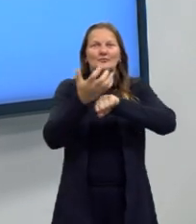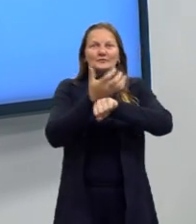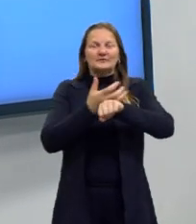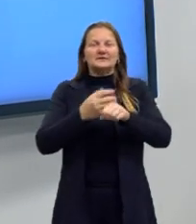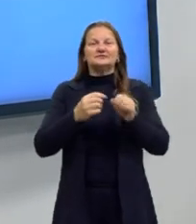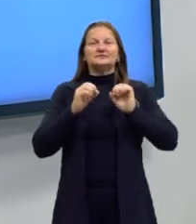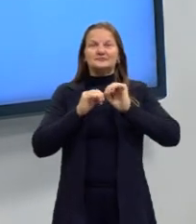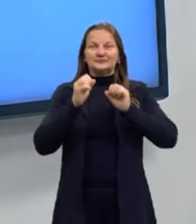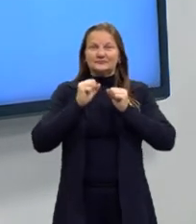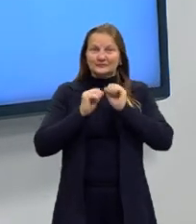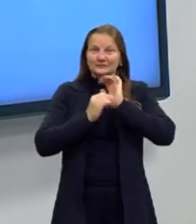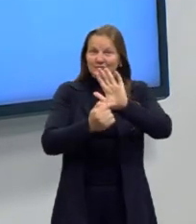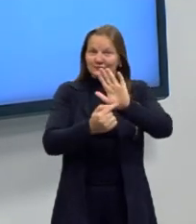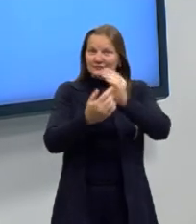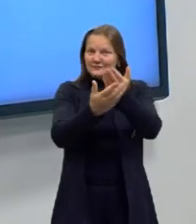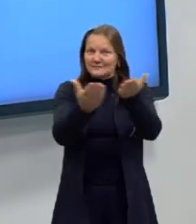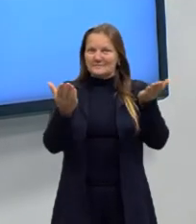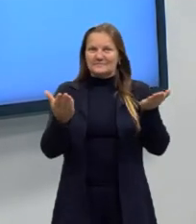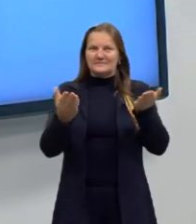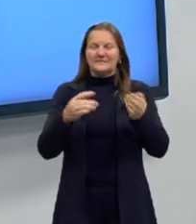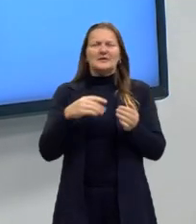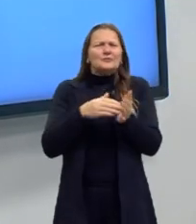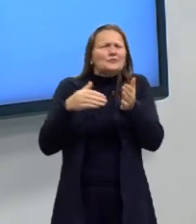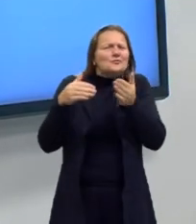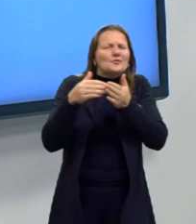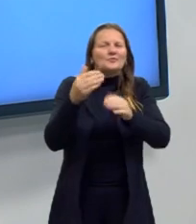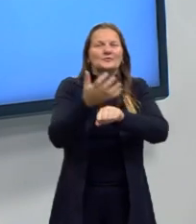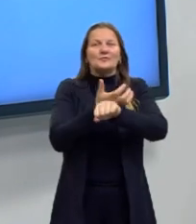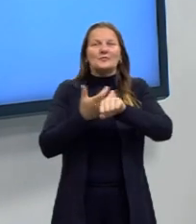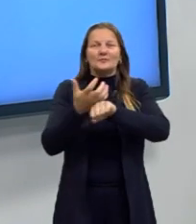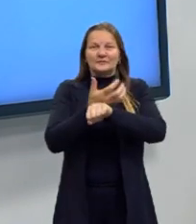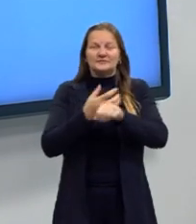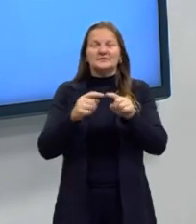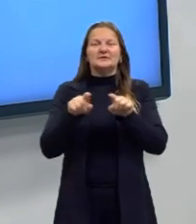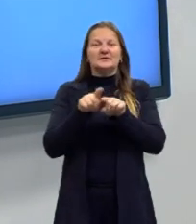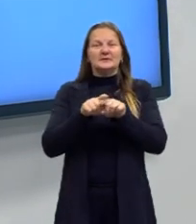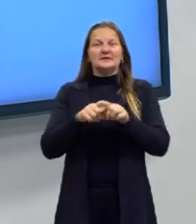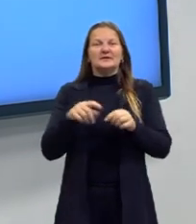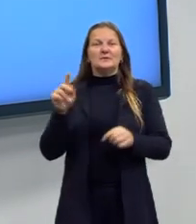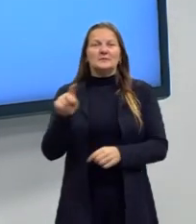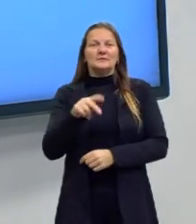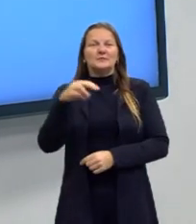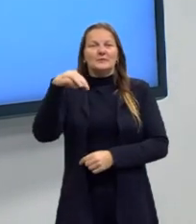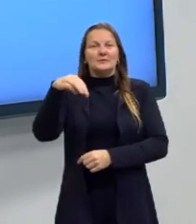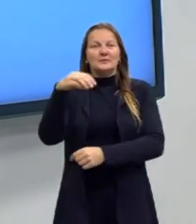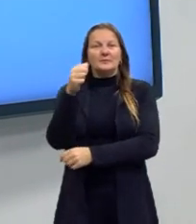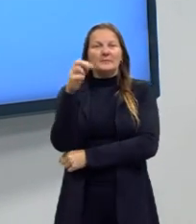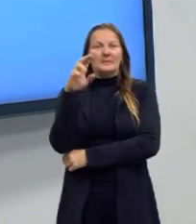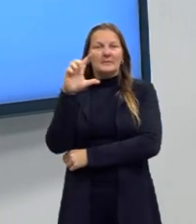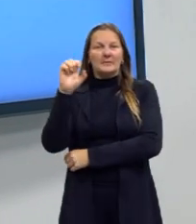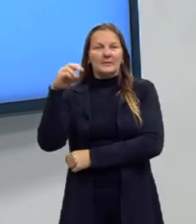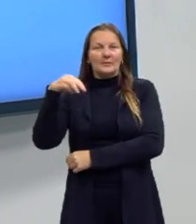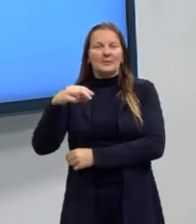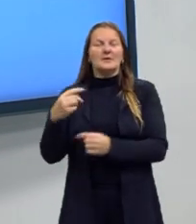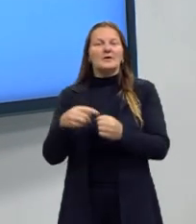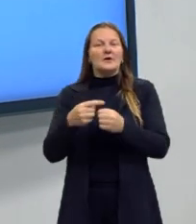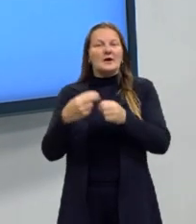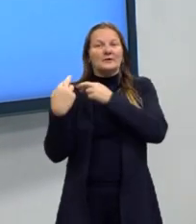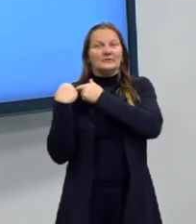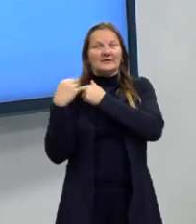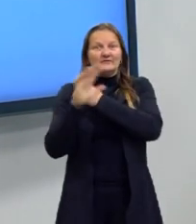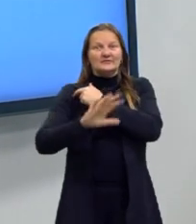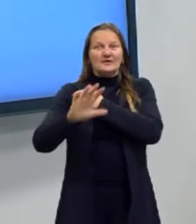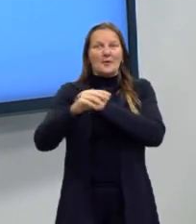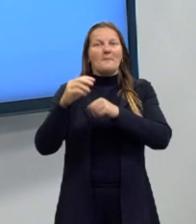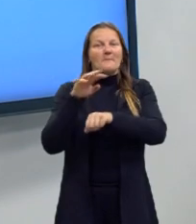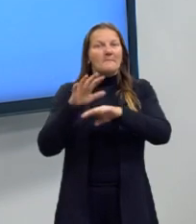transmitidas aqui para vocês, de todos os componentes. E também o professor Marlon, que é o curador de matemática, que